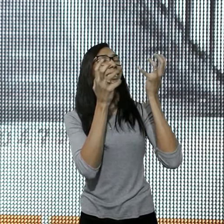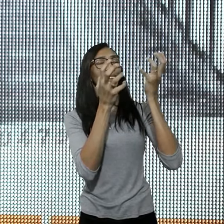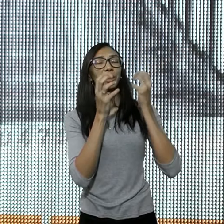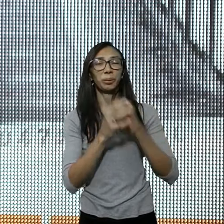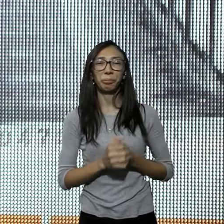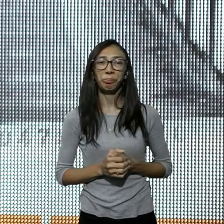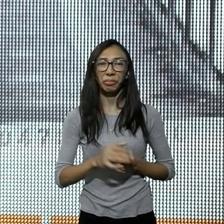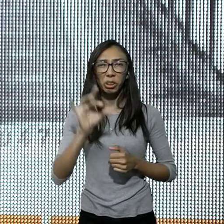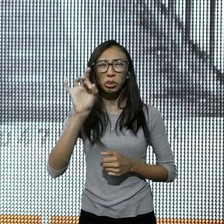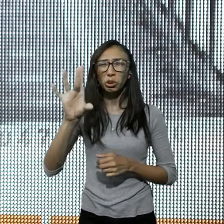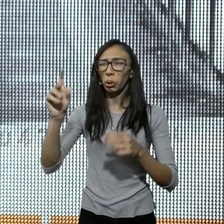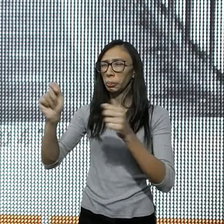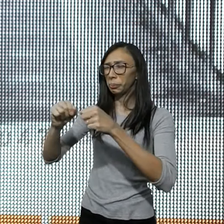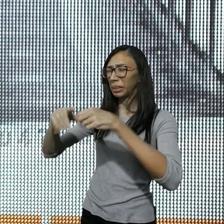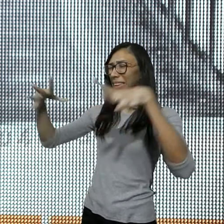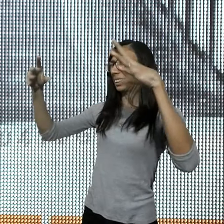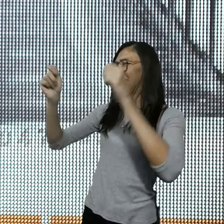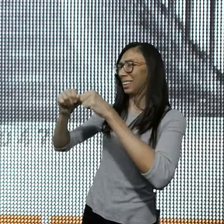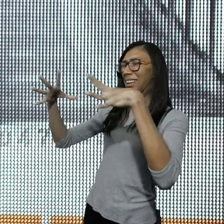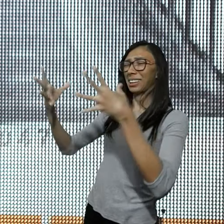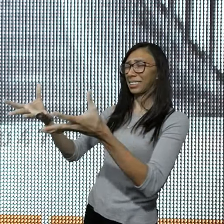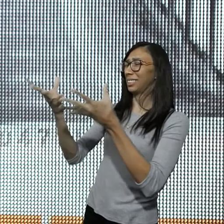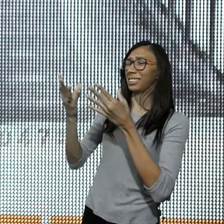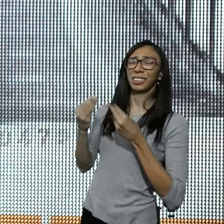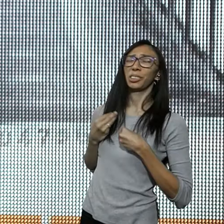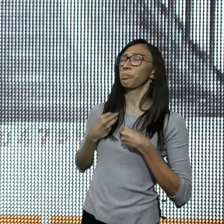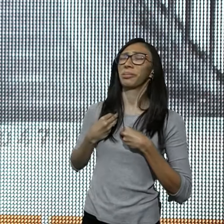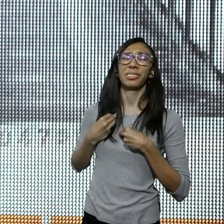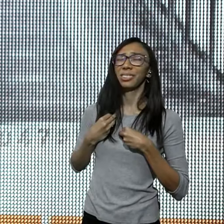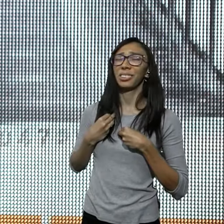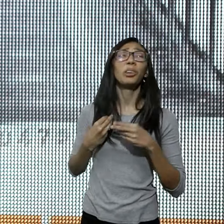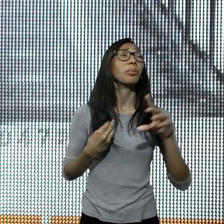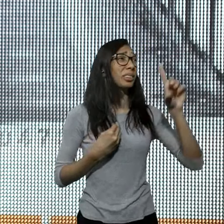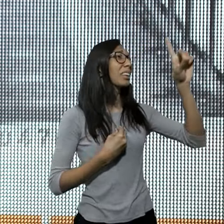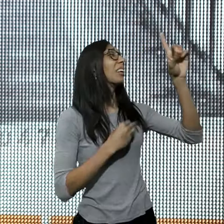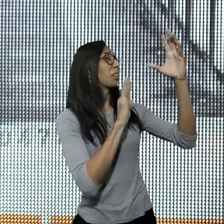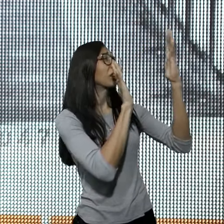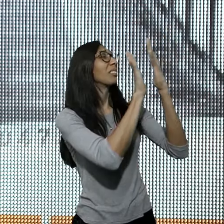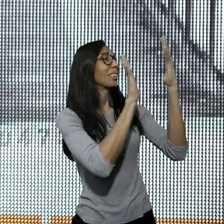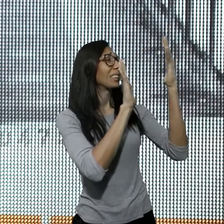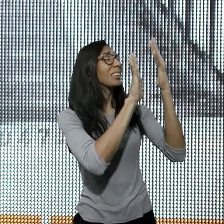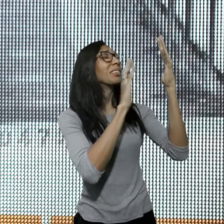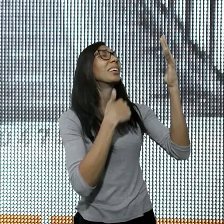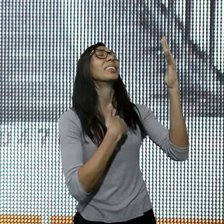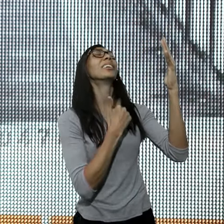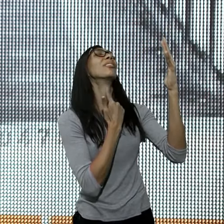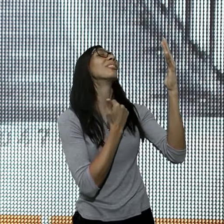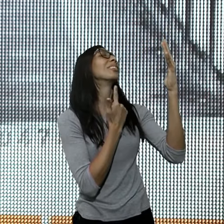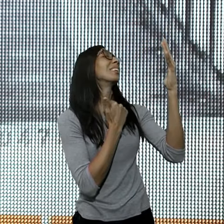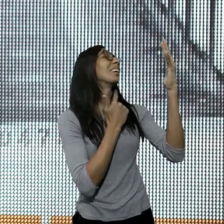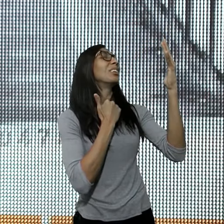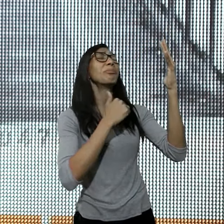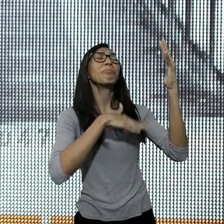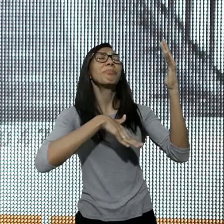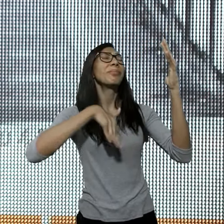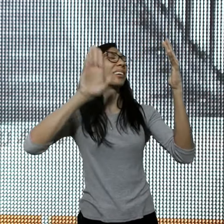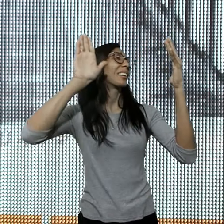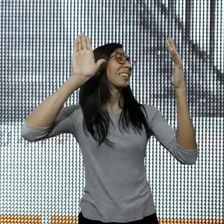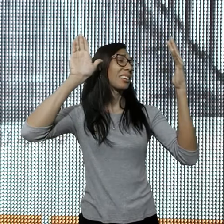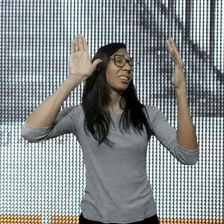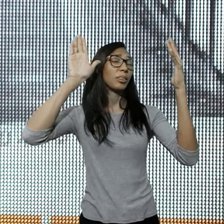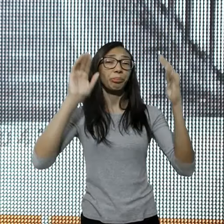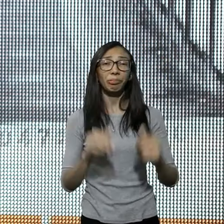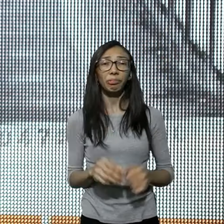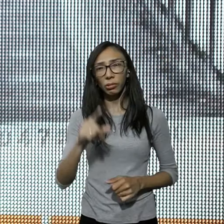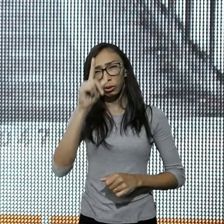mais do que aquilo, que o Senhor fez, na minha vida, ou do que o Senhor, possa fazer, eu quero ver, a Tua face, buscar a Deus, em